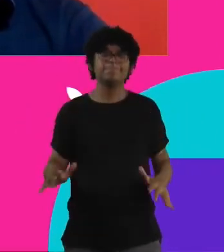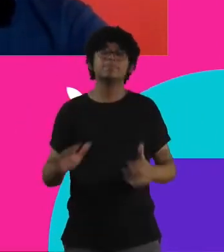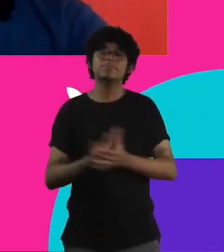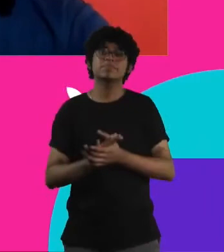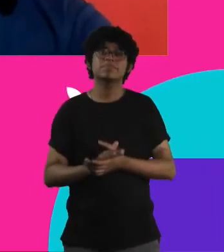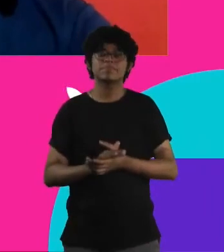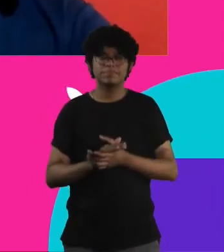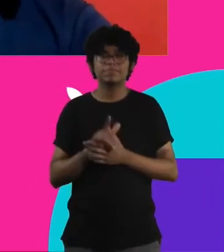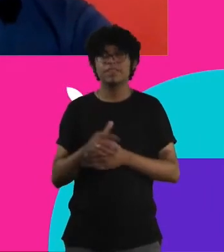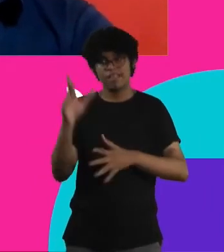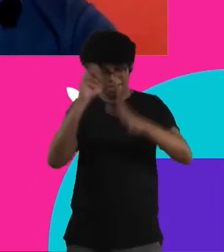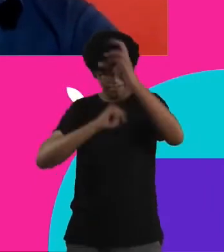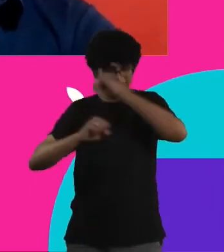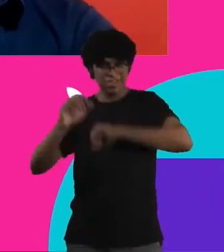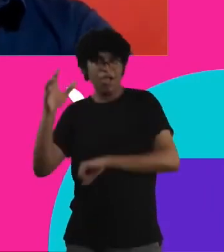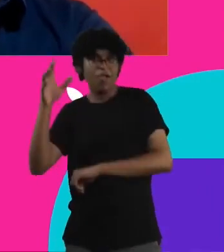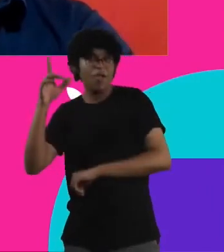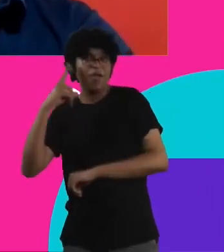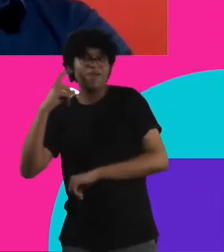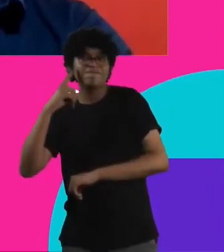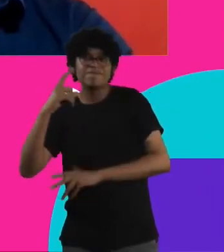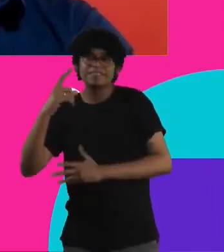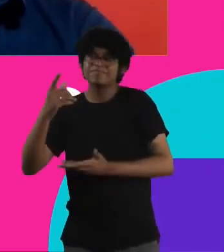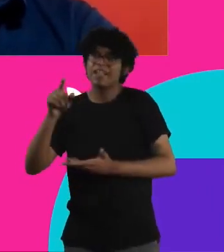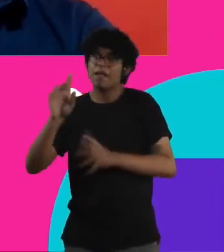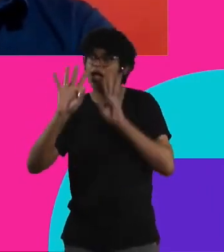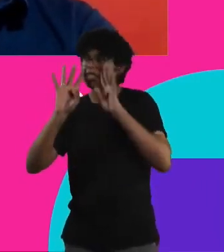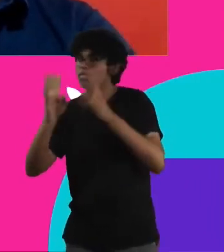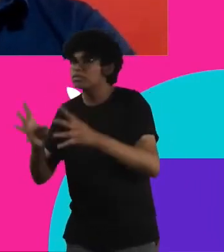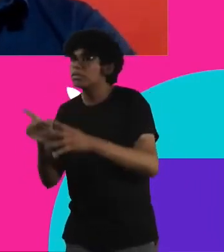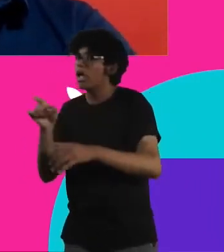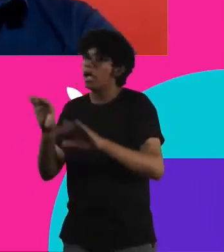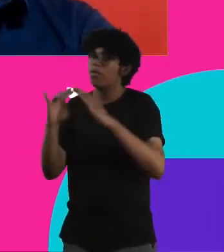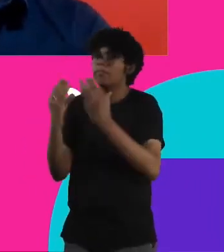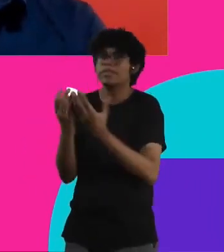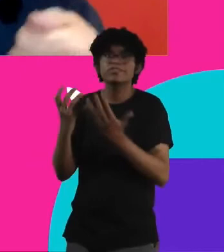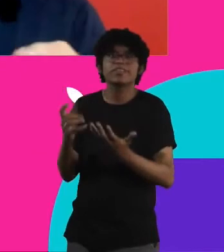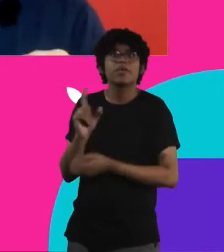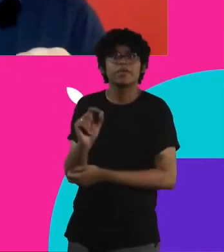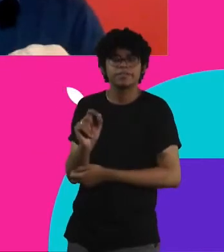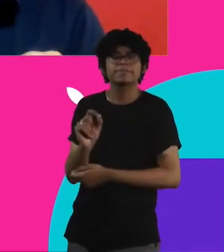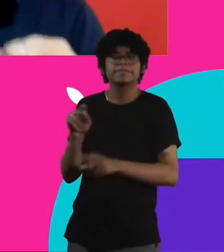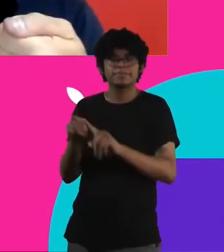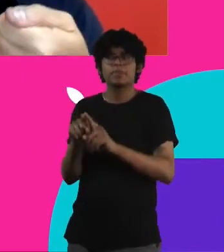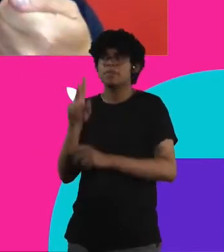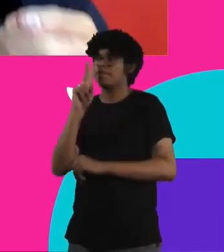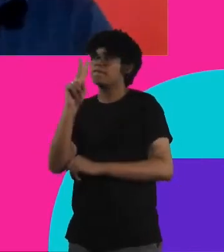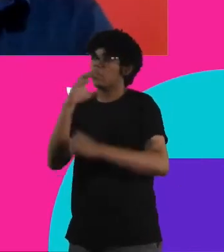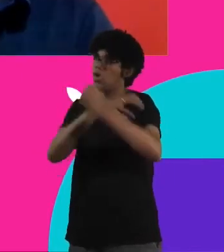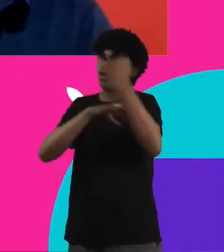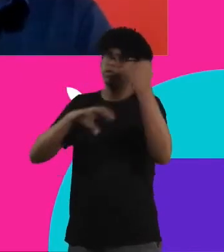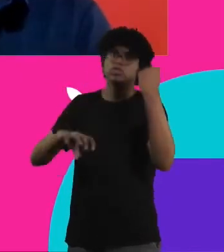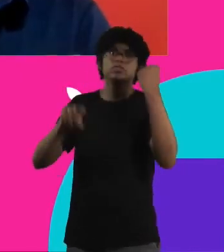ouvir o que a comunidade de fato ali está buscando e fortalecer aquele